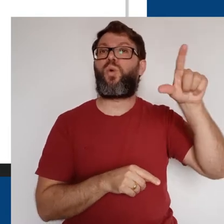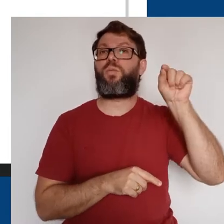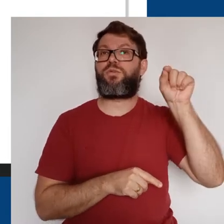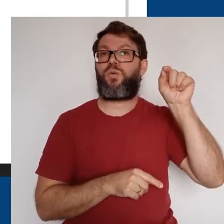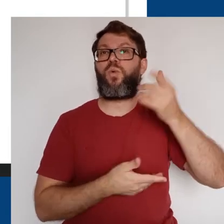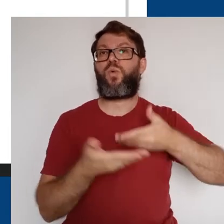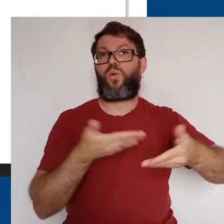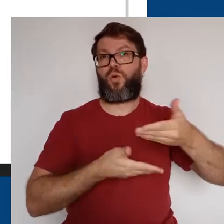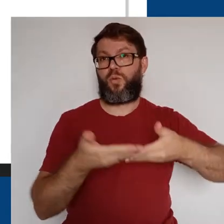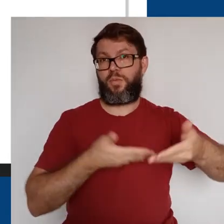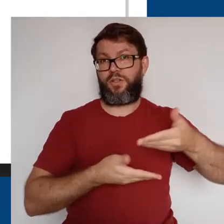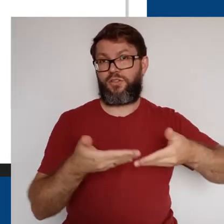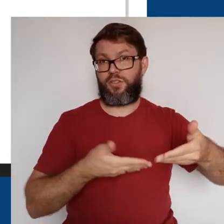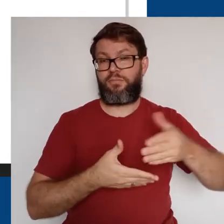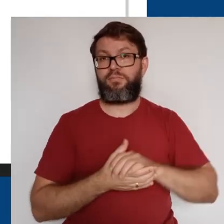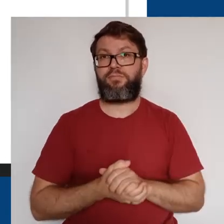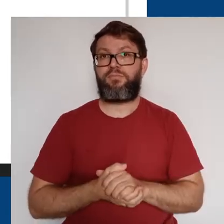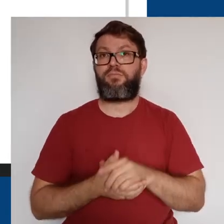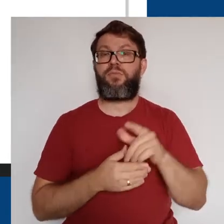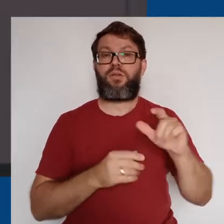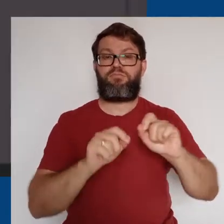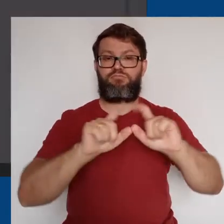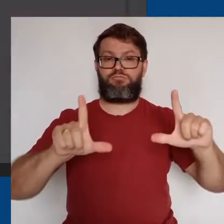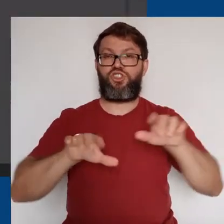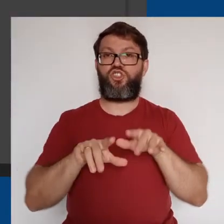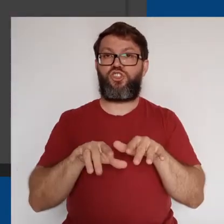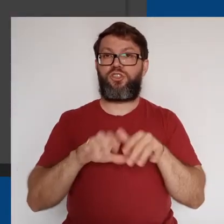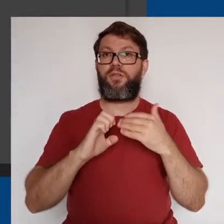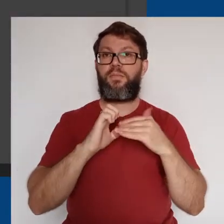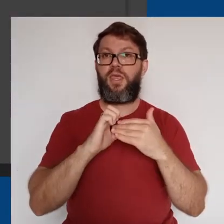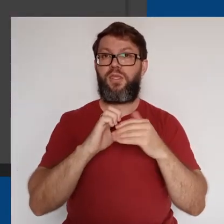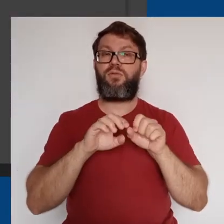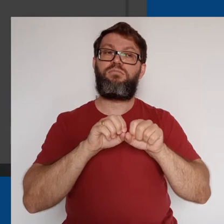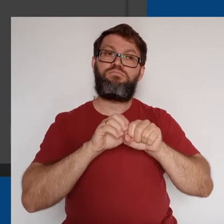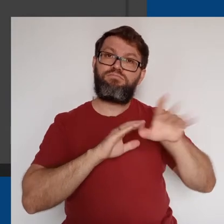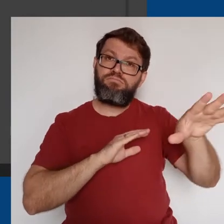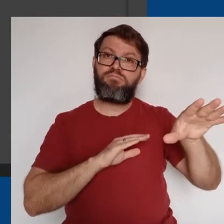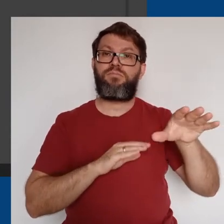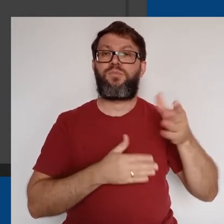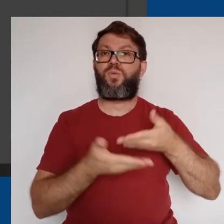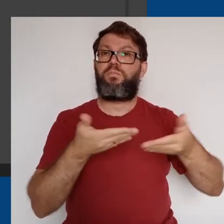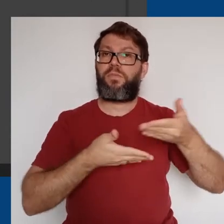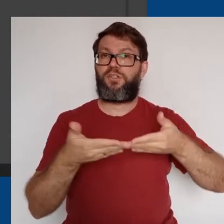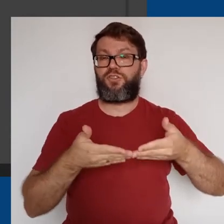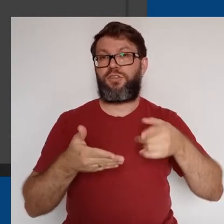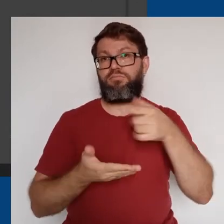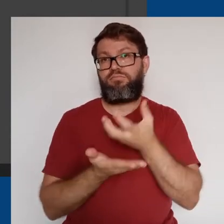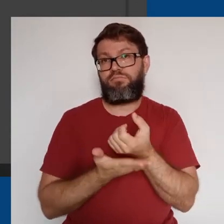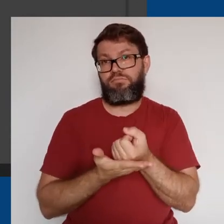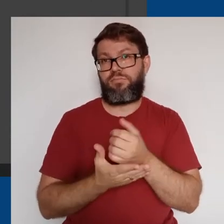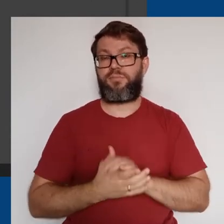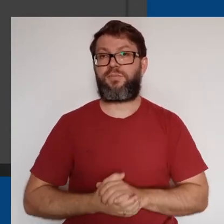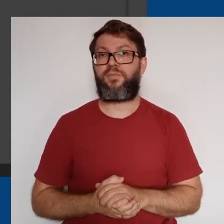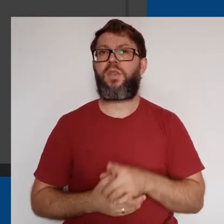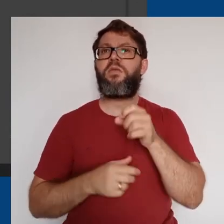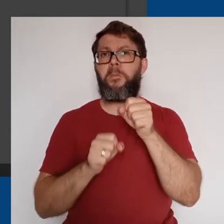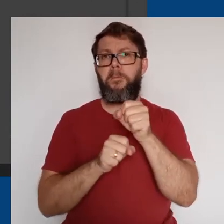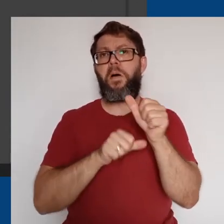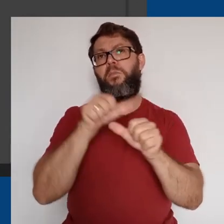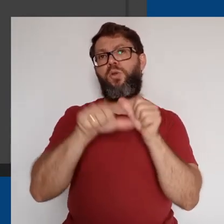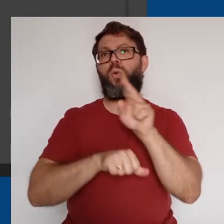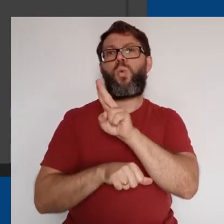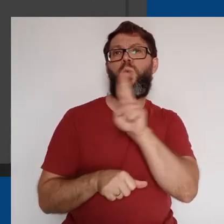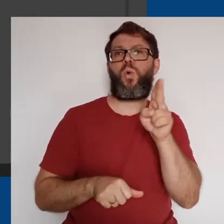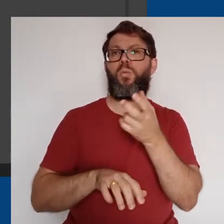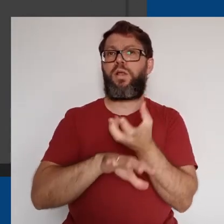no segundo ícone, Compartilhar. Digite um e-mail e compartilhe essa gravação. Você